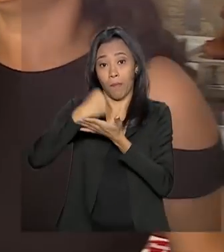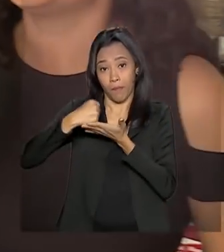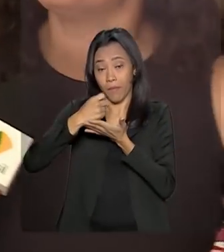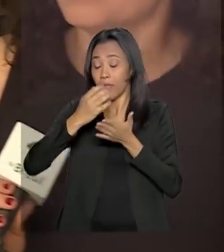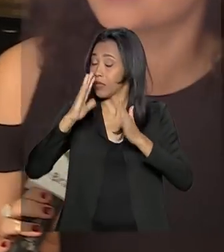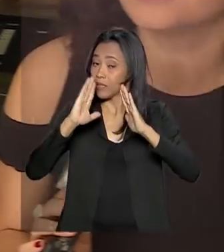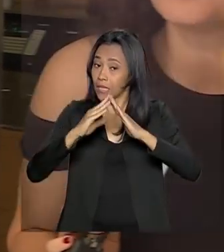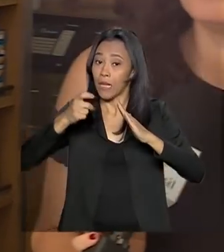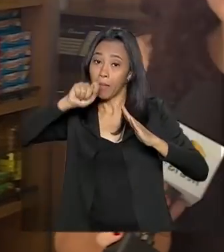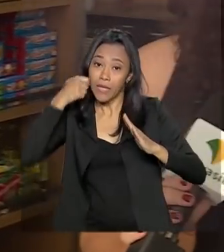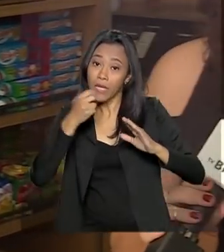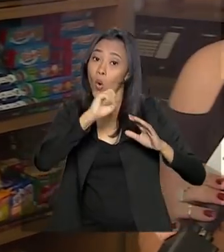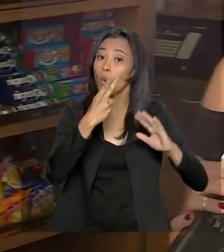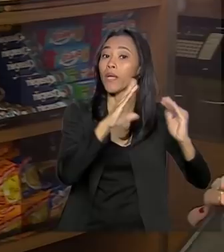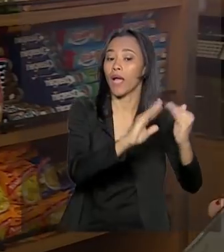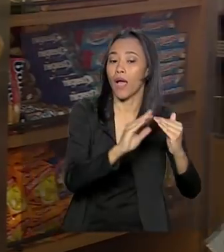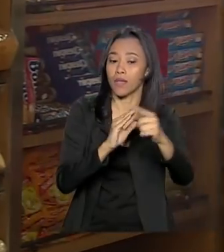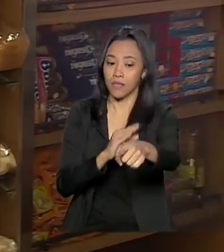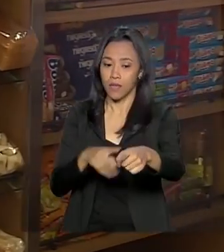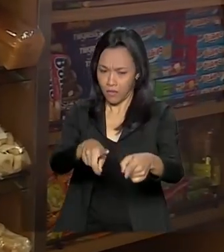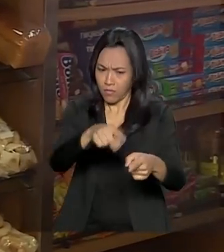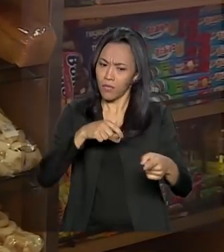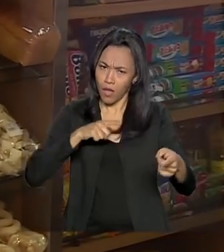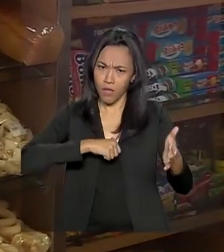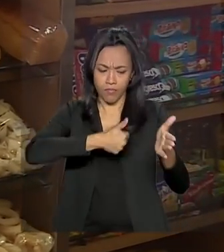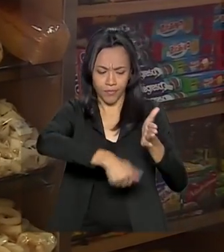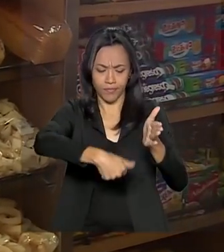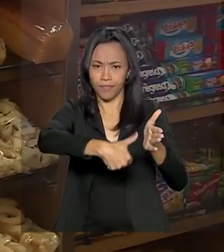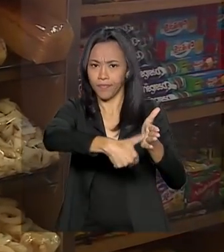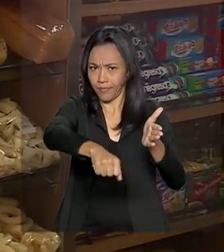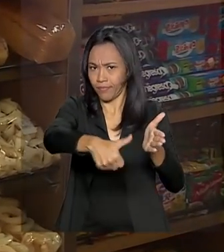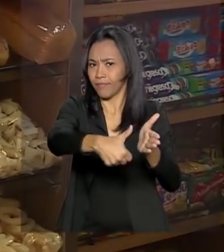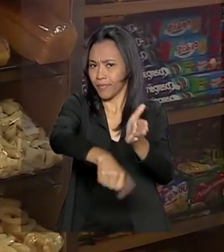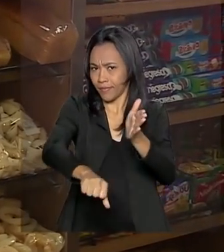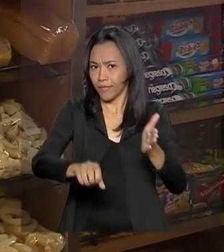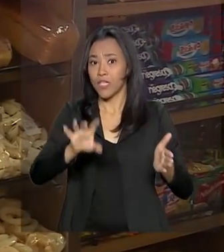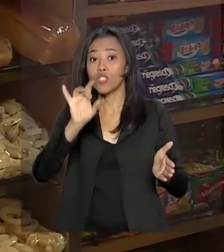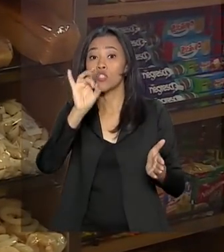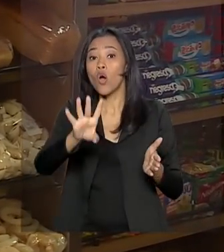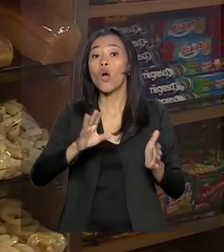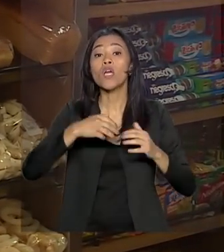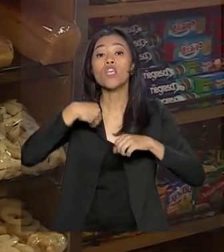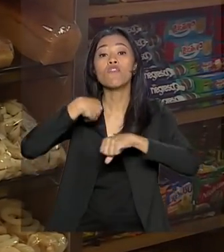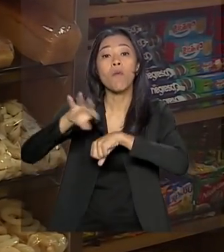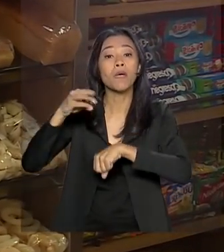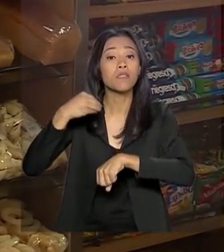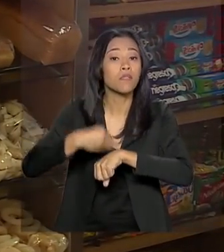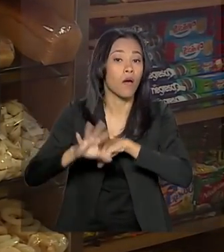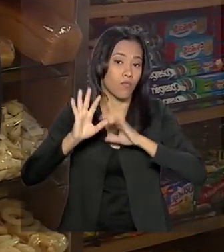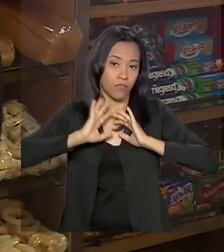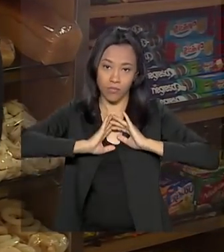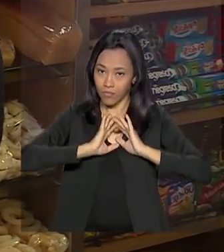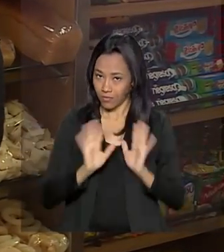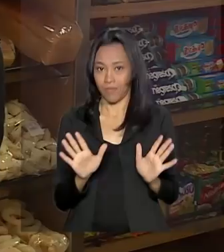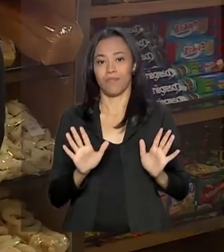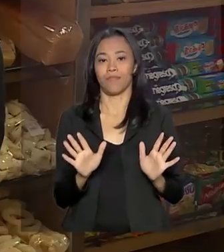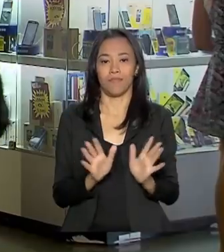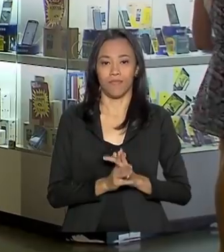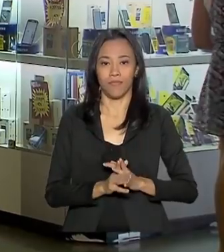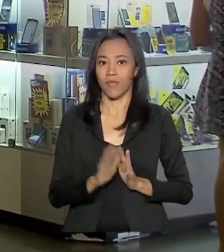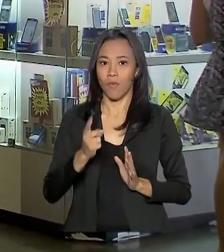maquininha de marcação de preço até trabalha aqui, mas só para garantir a informação em todos os produtos.